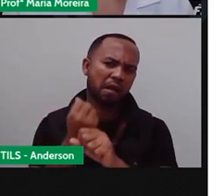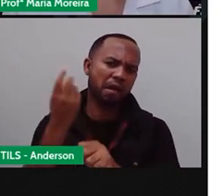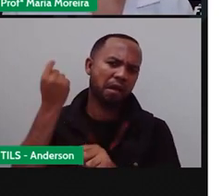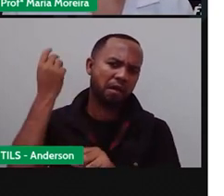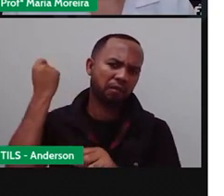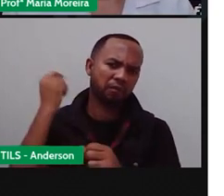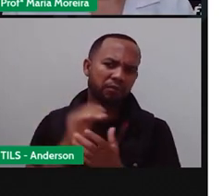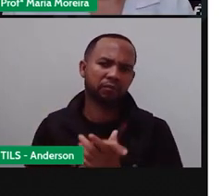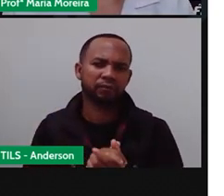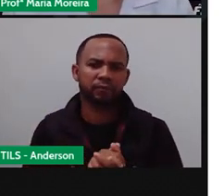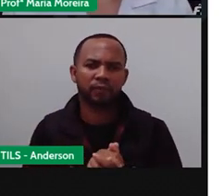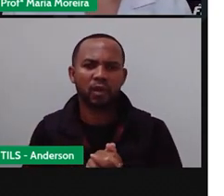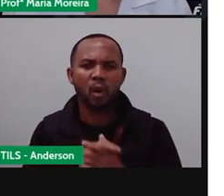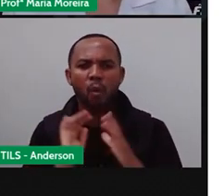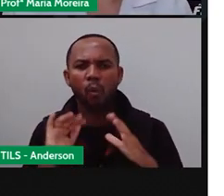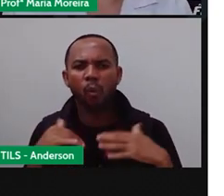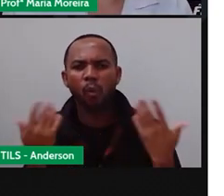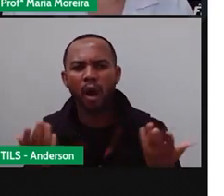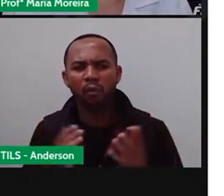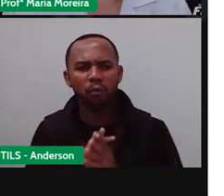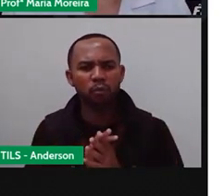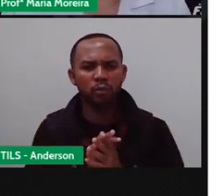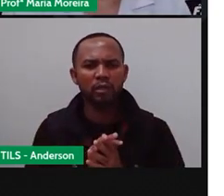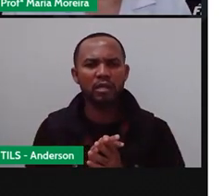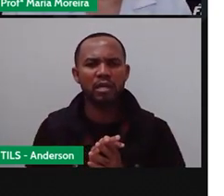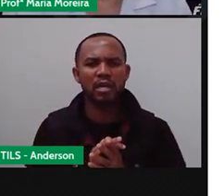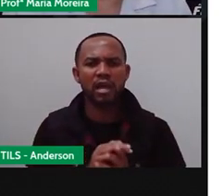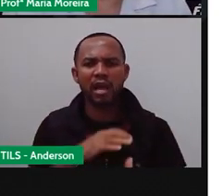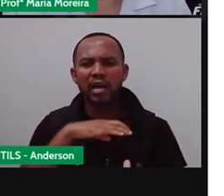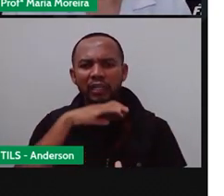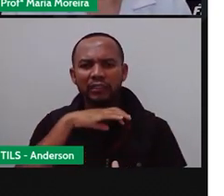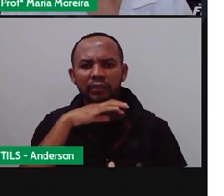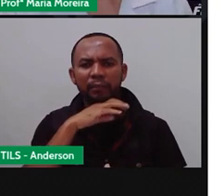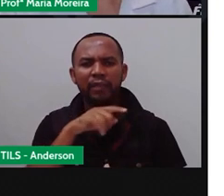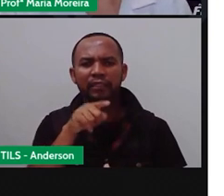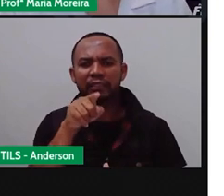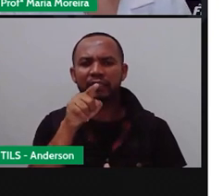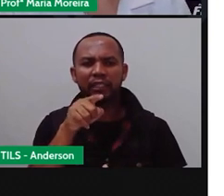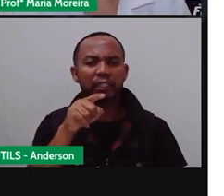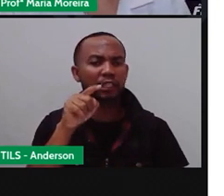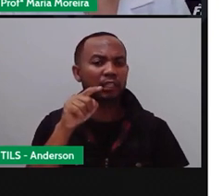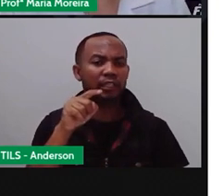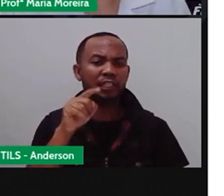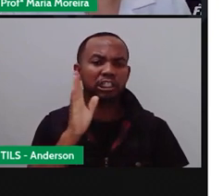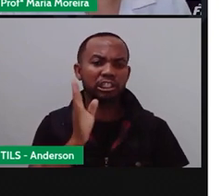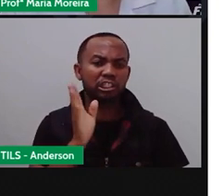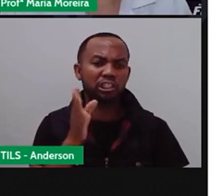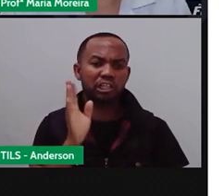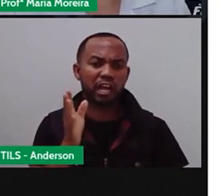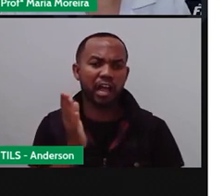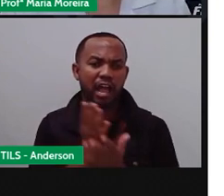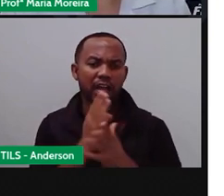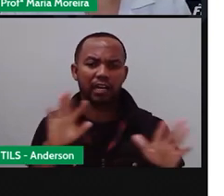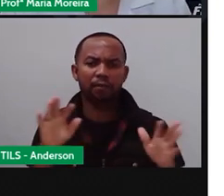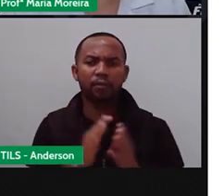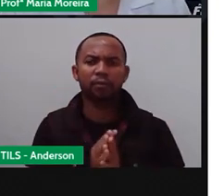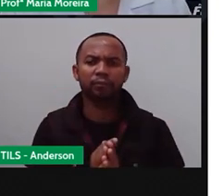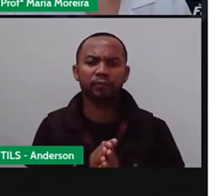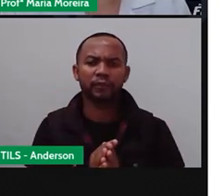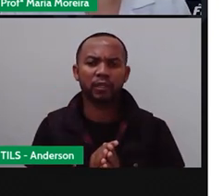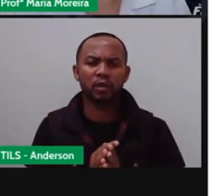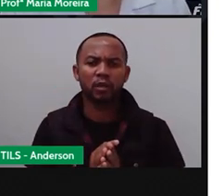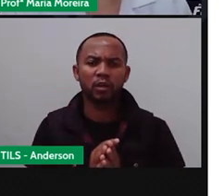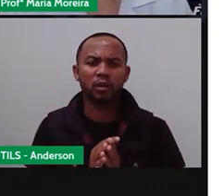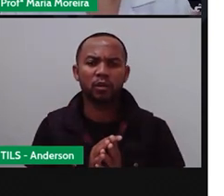classificação dada a uma espécie que não existe mais, certo? Com a comprovação de que o último